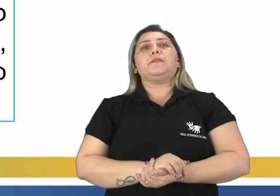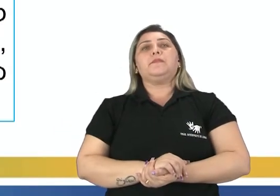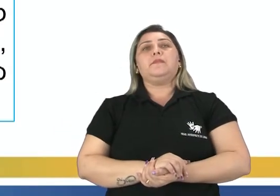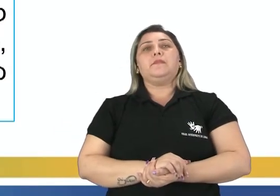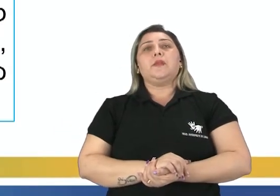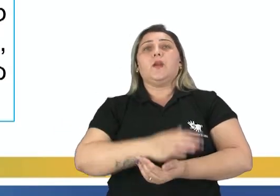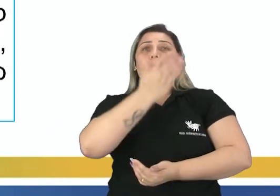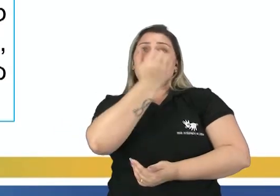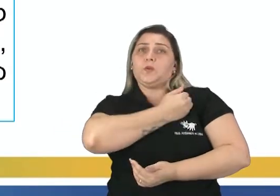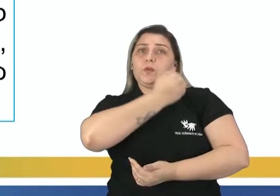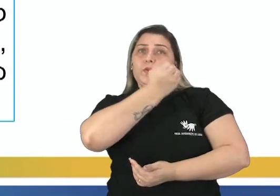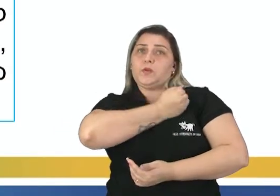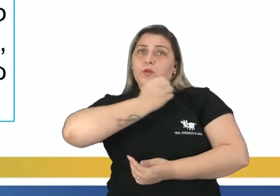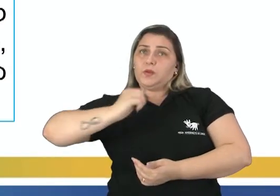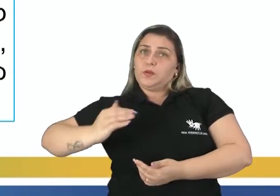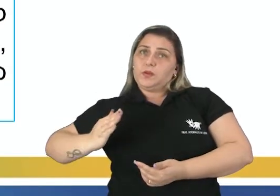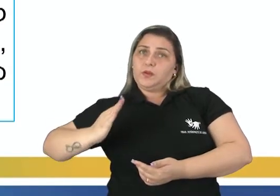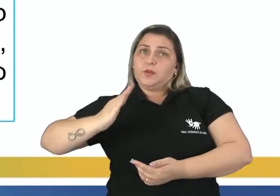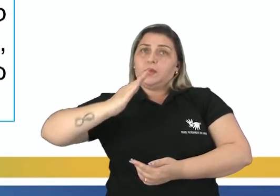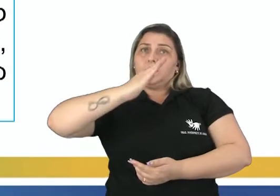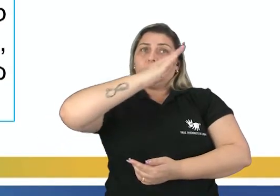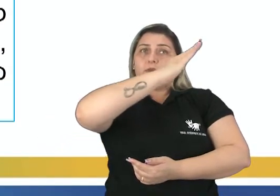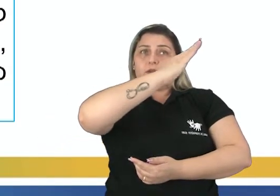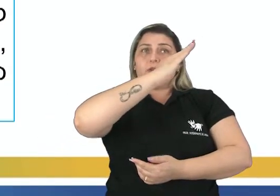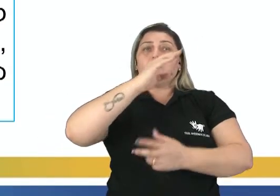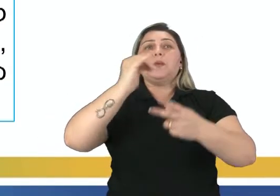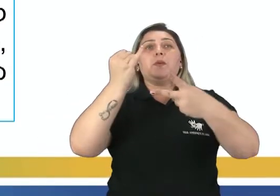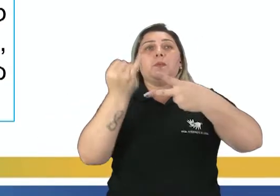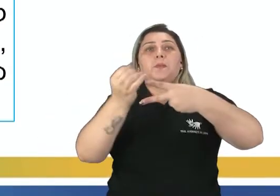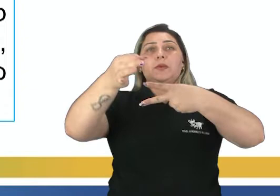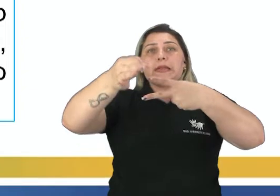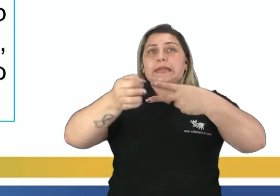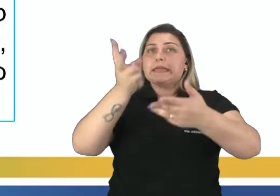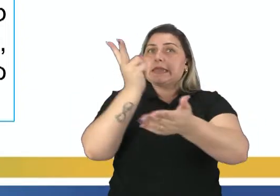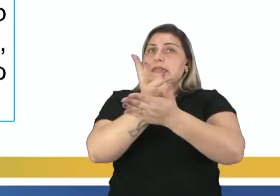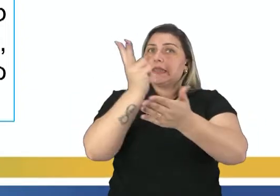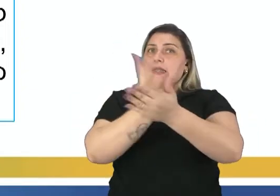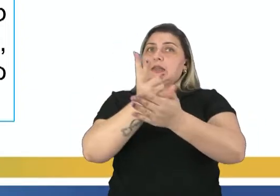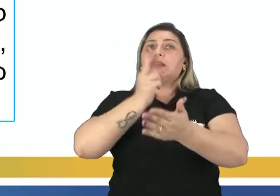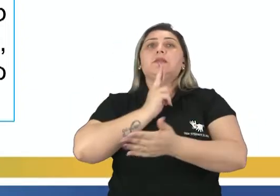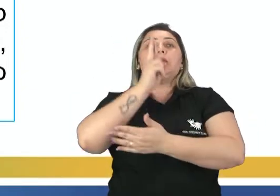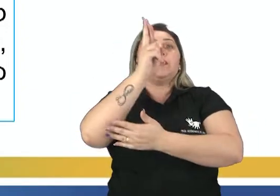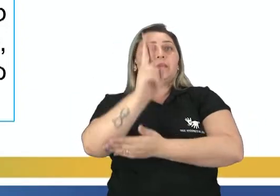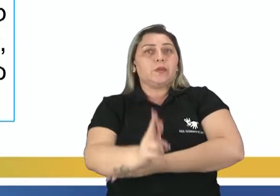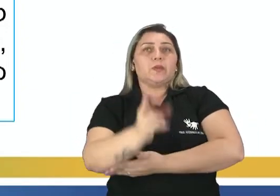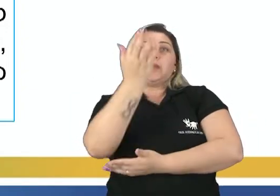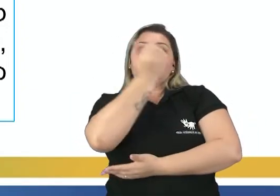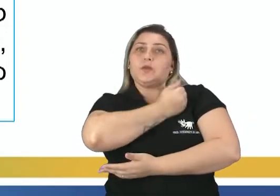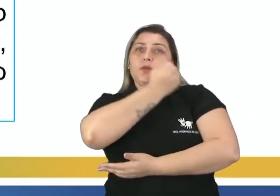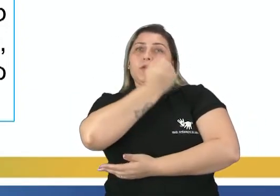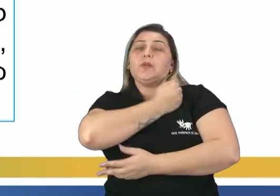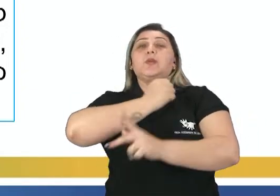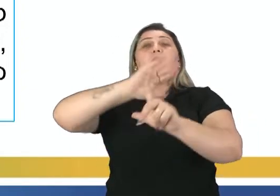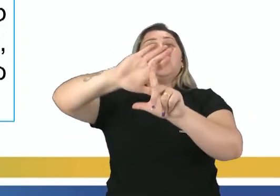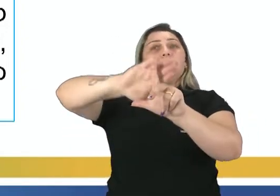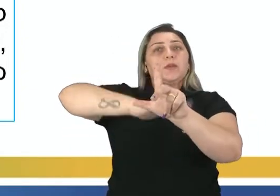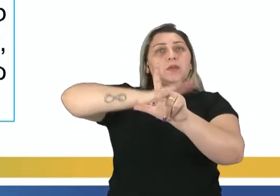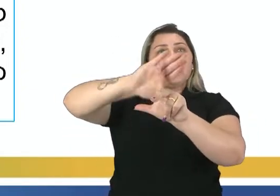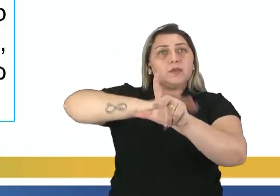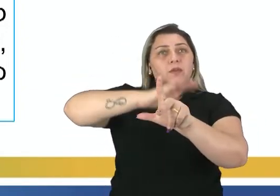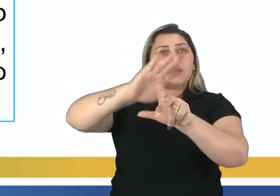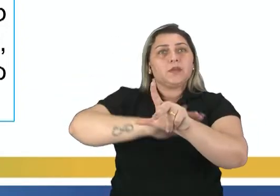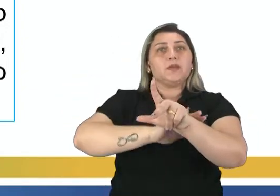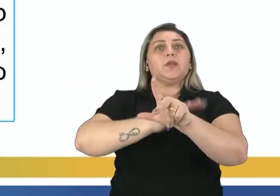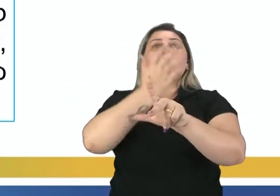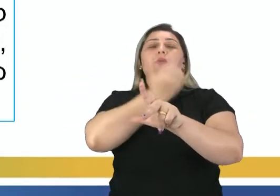Em outras palavras, o número de diagonais de um polígono sempre é o produto entre o número de